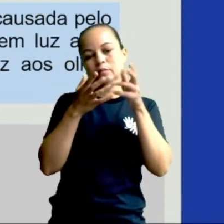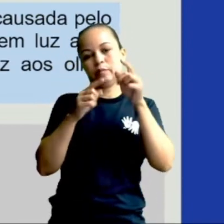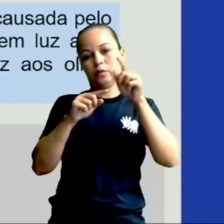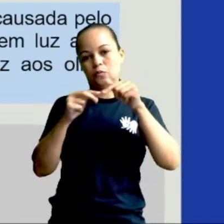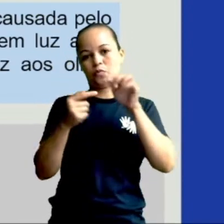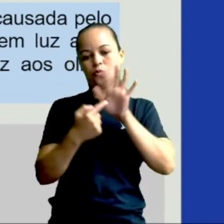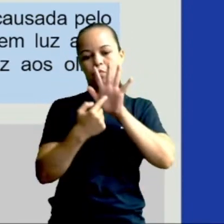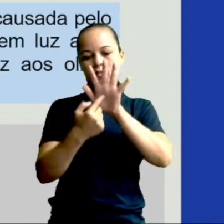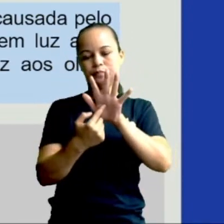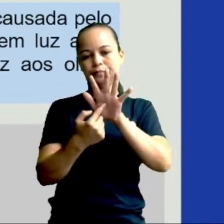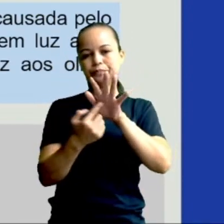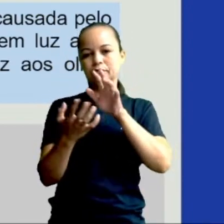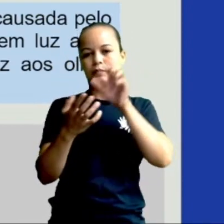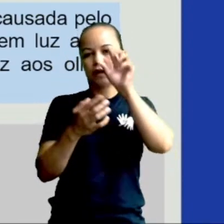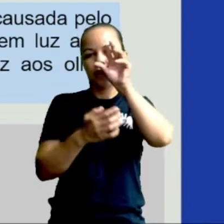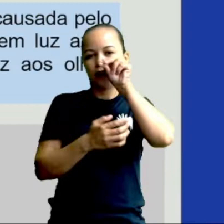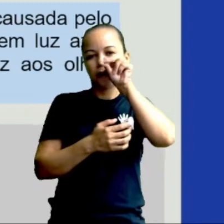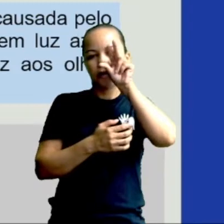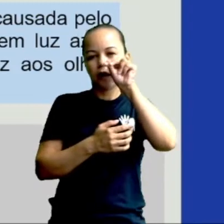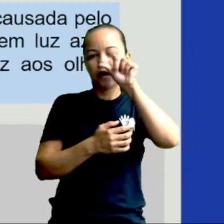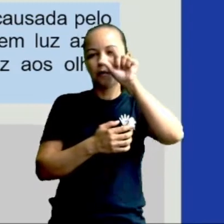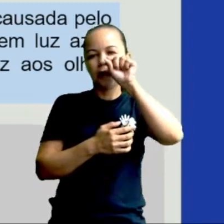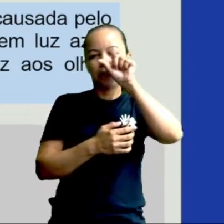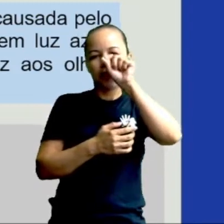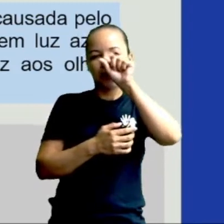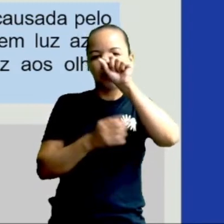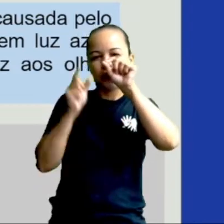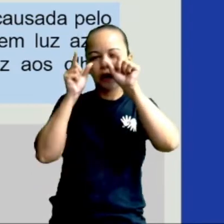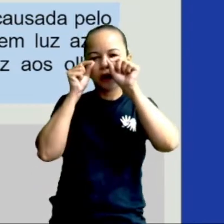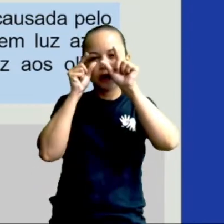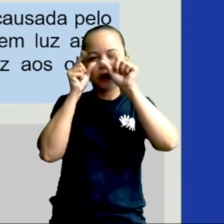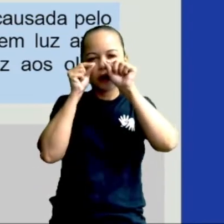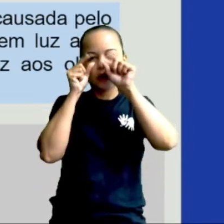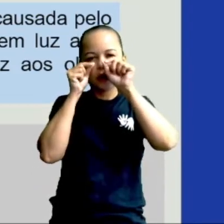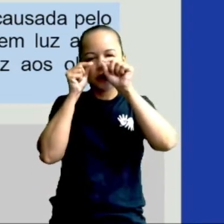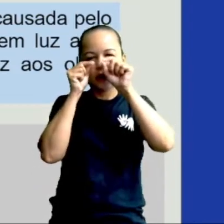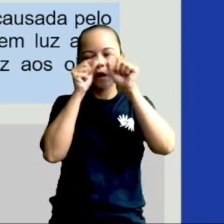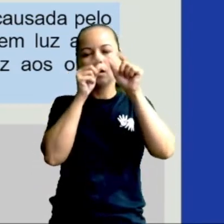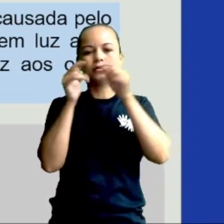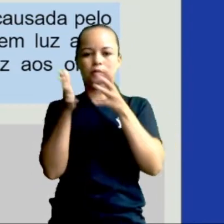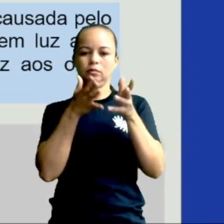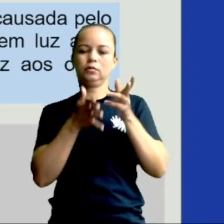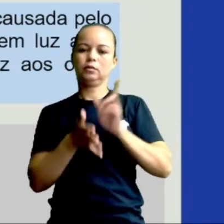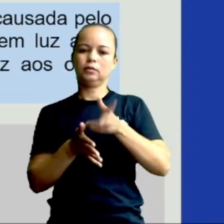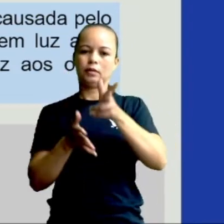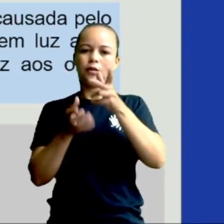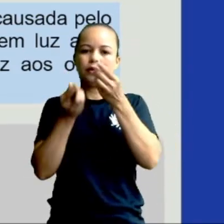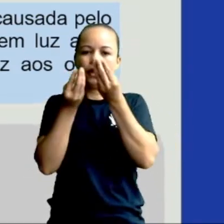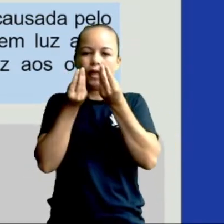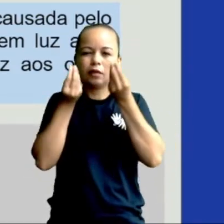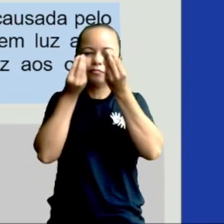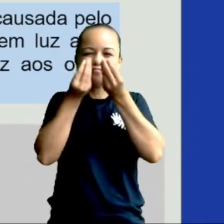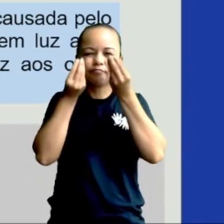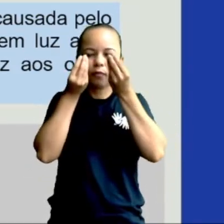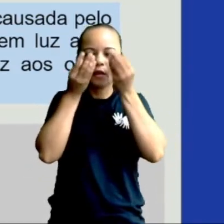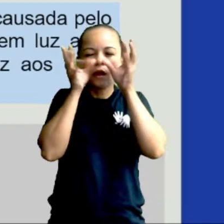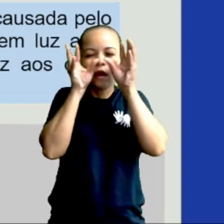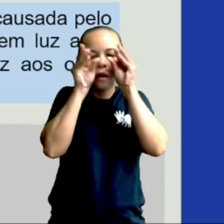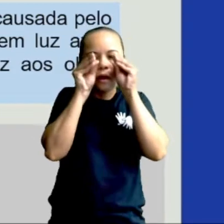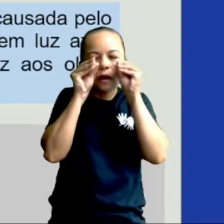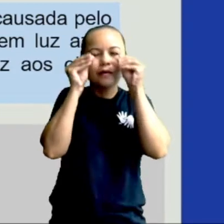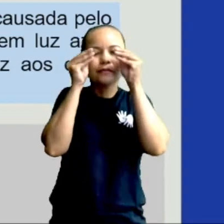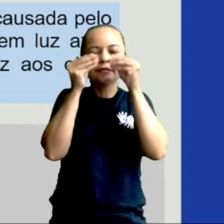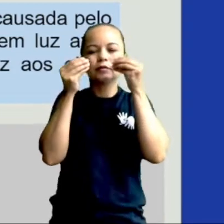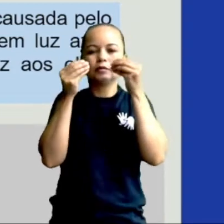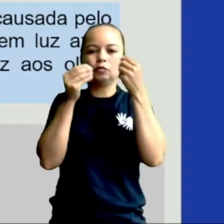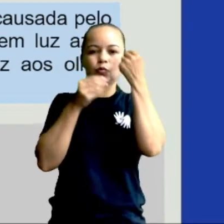As piscadas de óleo tendem a ser mais espaçadas, resultando em ressecamento e fadiga ocular.